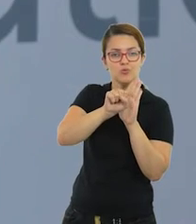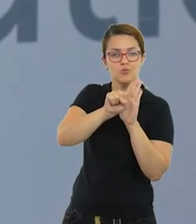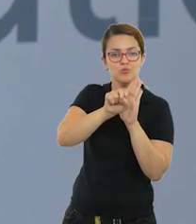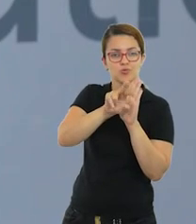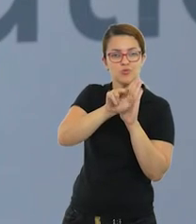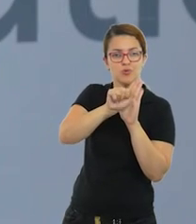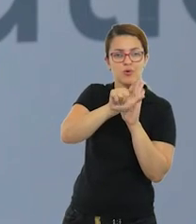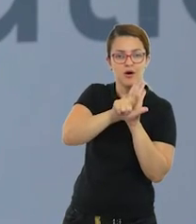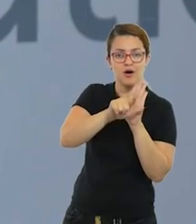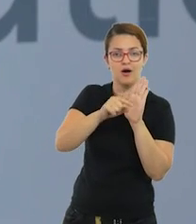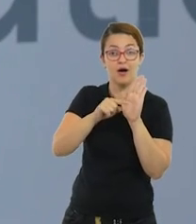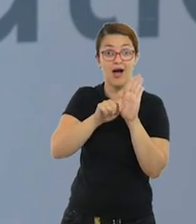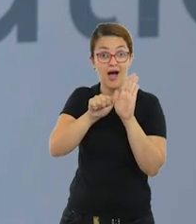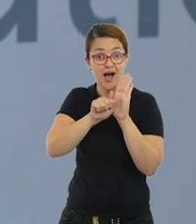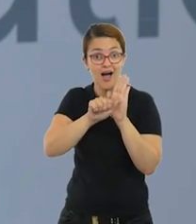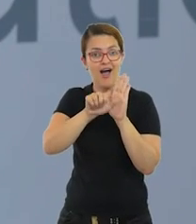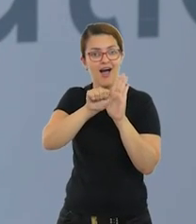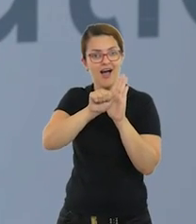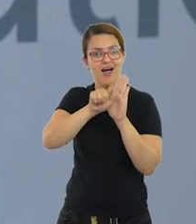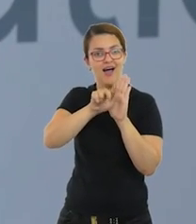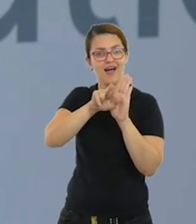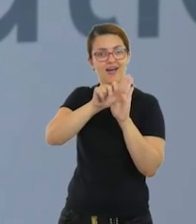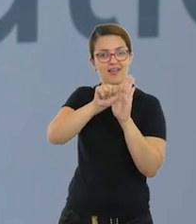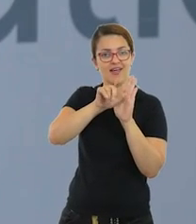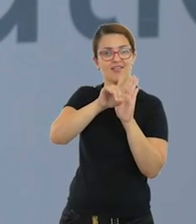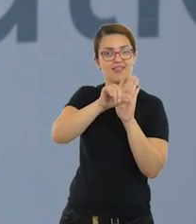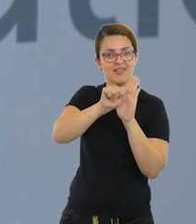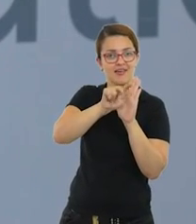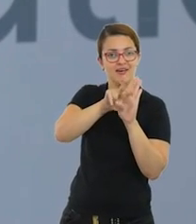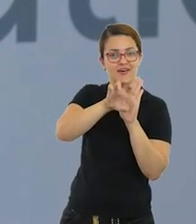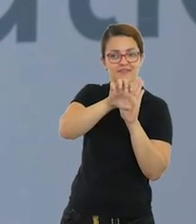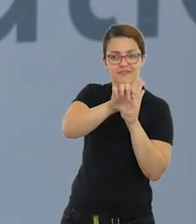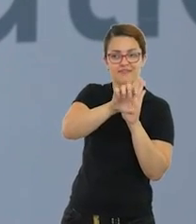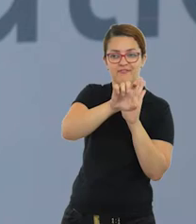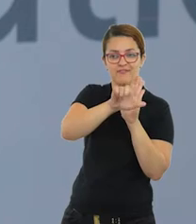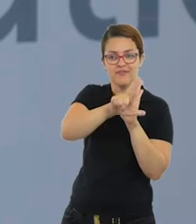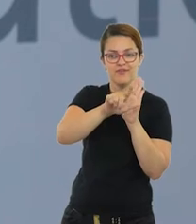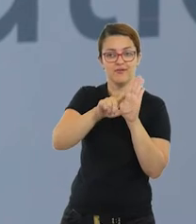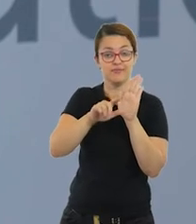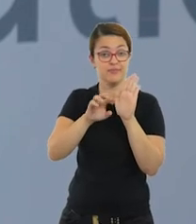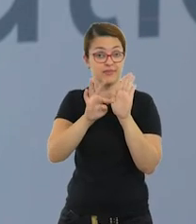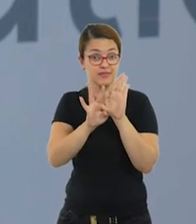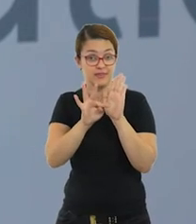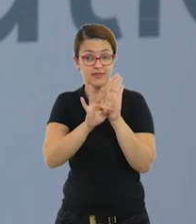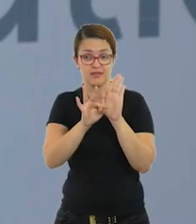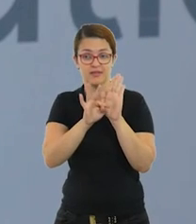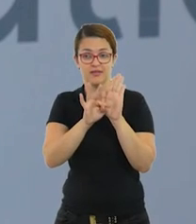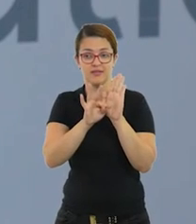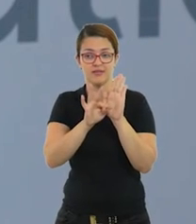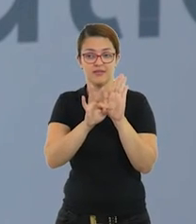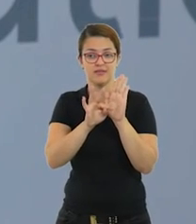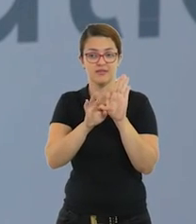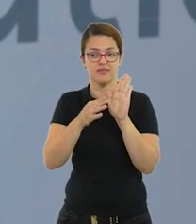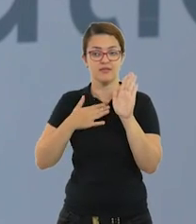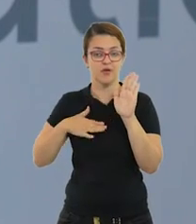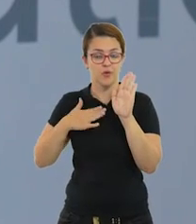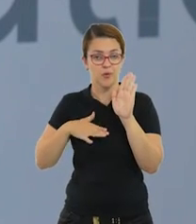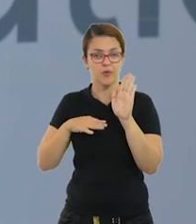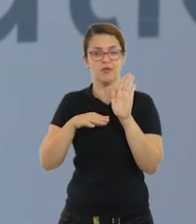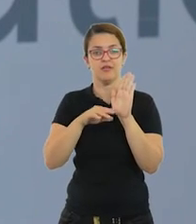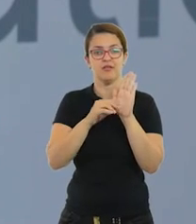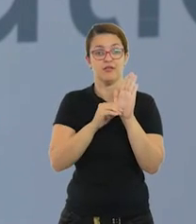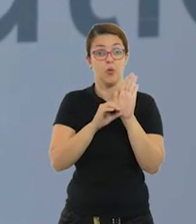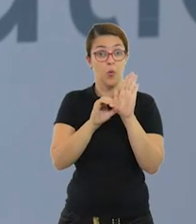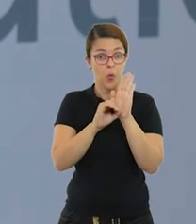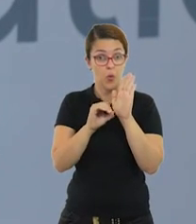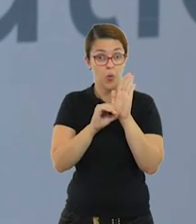agradável. Com a letra R, real. Com o T, tranquilo. E a letra O,